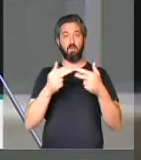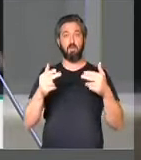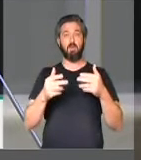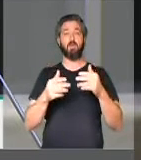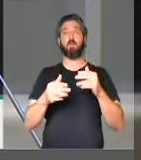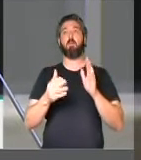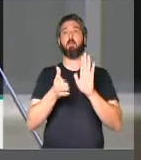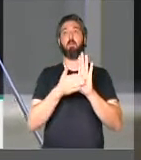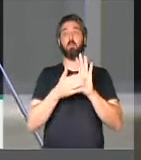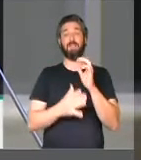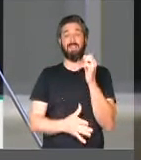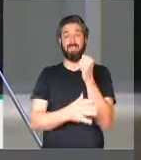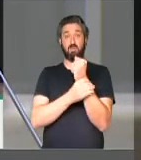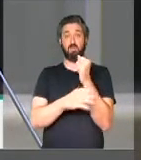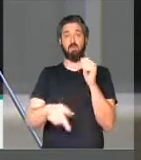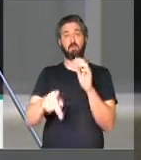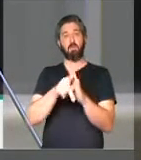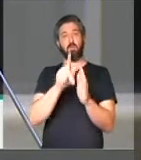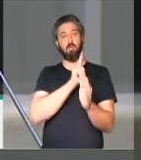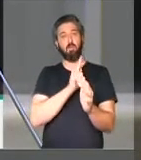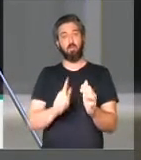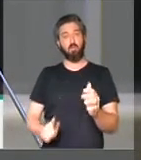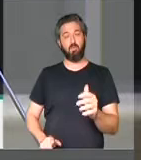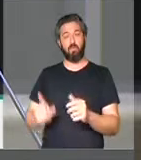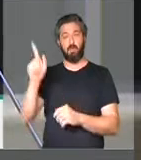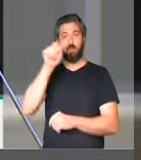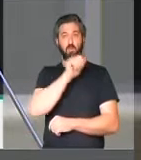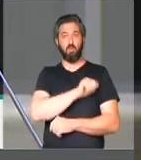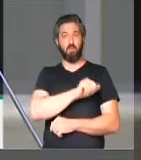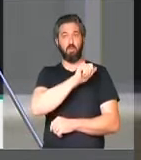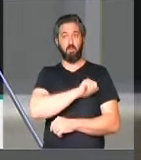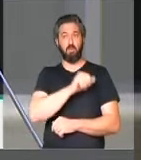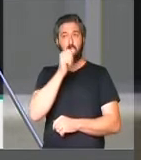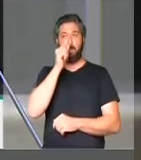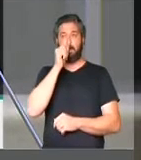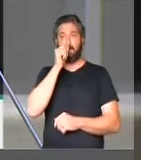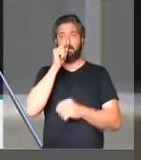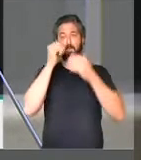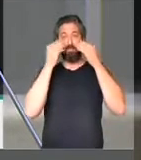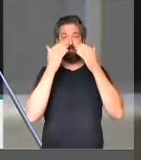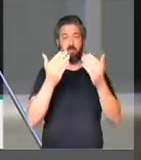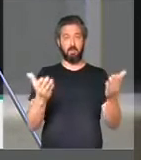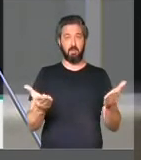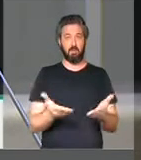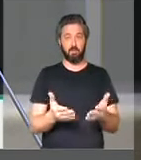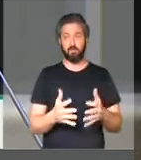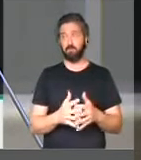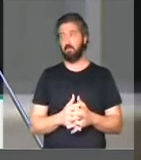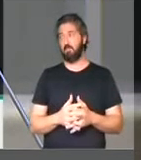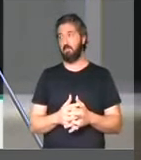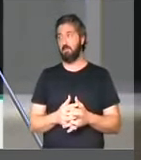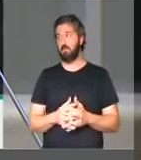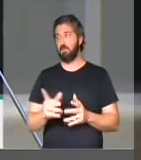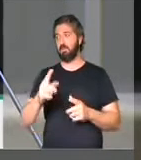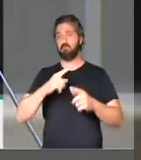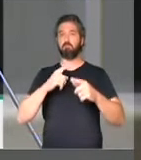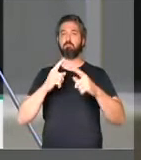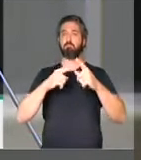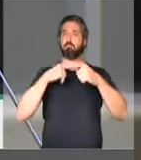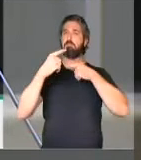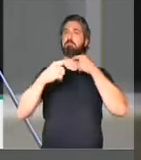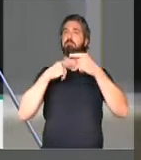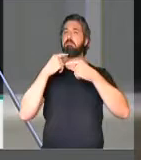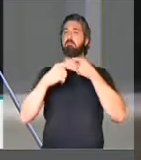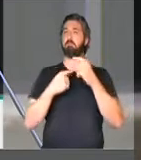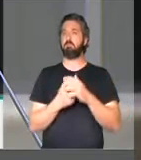de segurança que o governo do Estado do Rio de Janeiro tem apresentado, que é questionável.